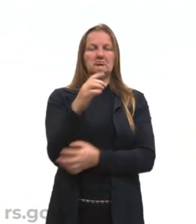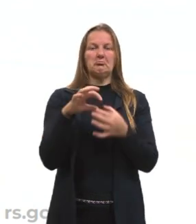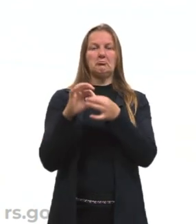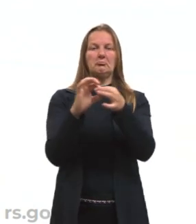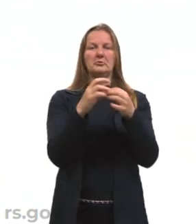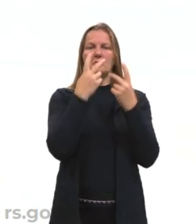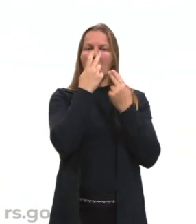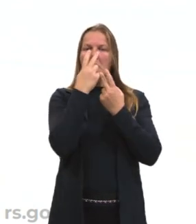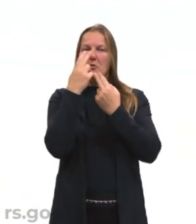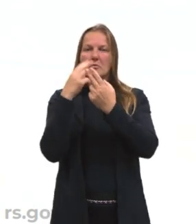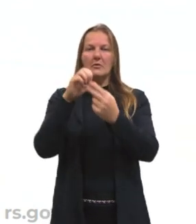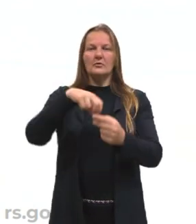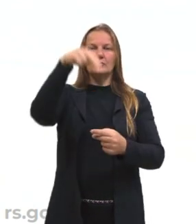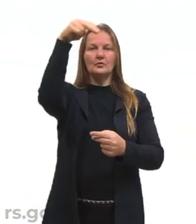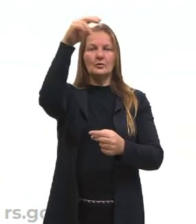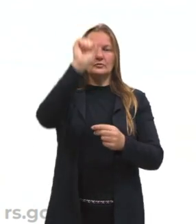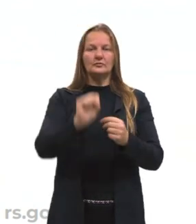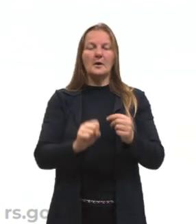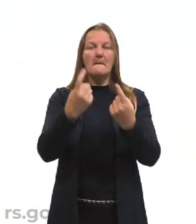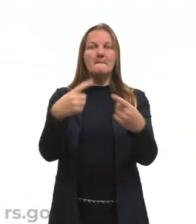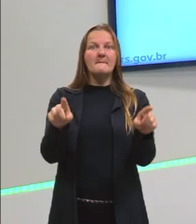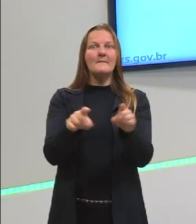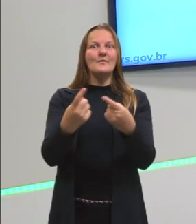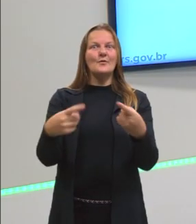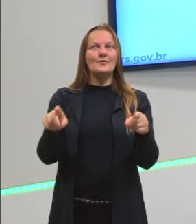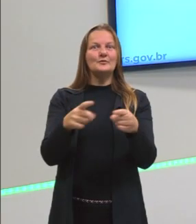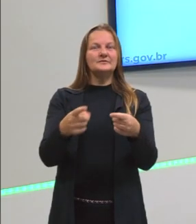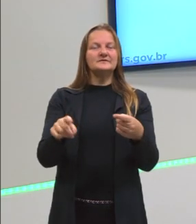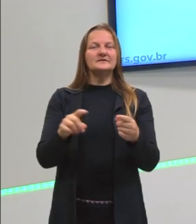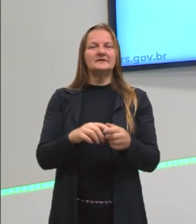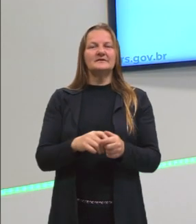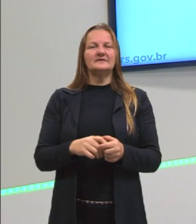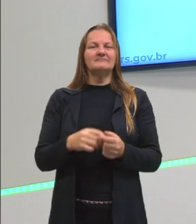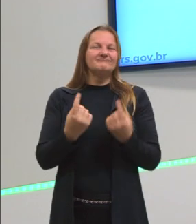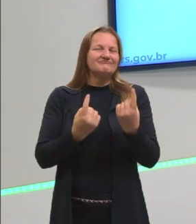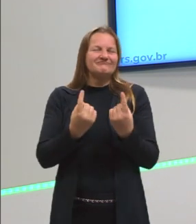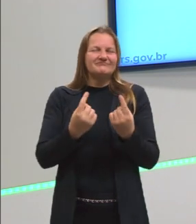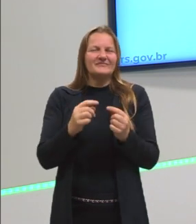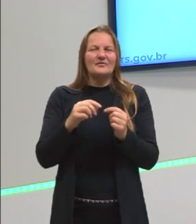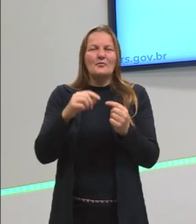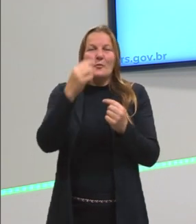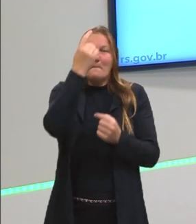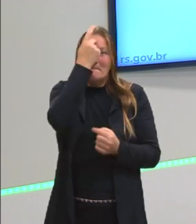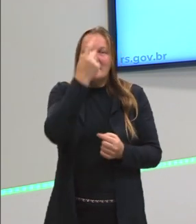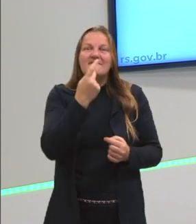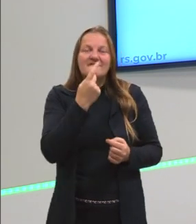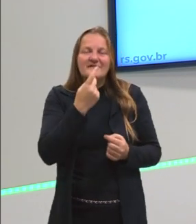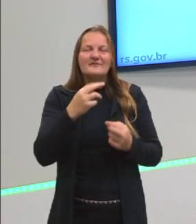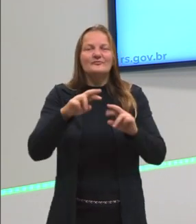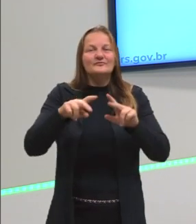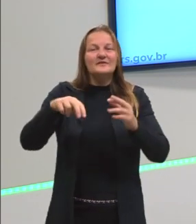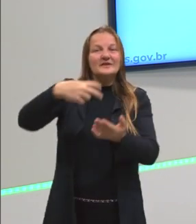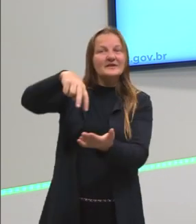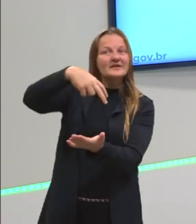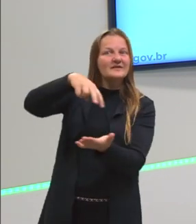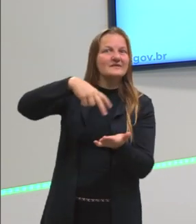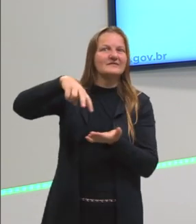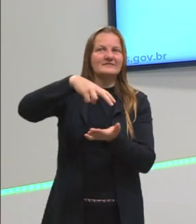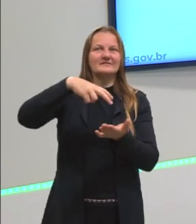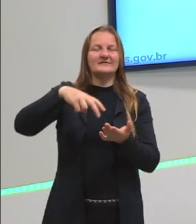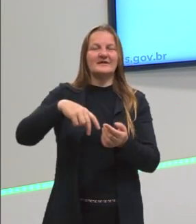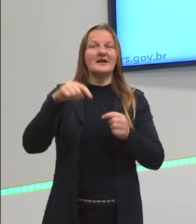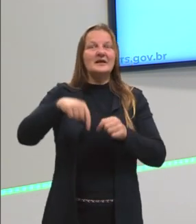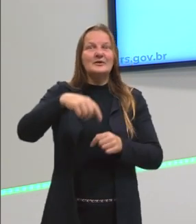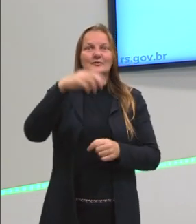um estilo de música só ou poucos estilos de músicas, poucos estilos de alimentação, de dança. Então, isso acaba